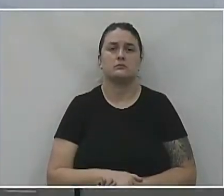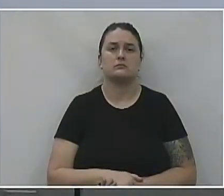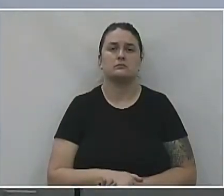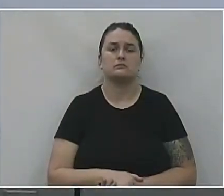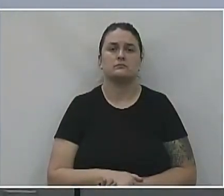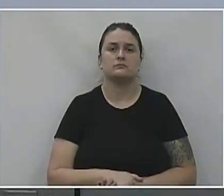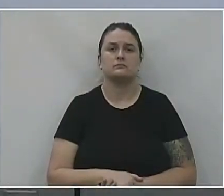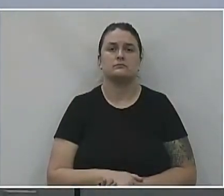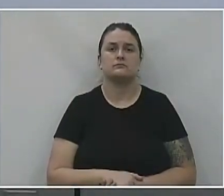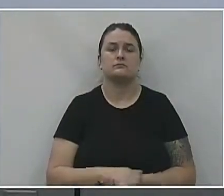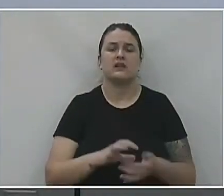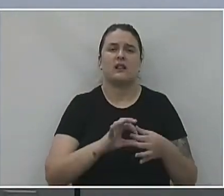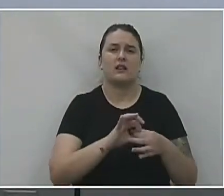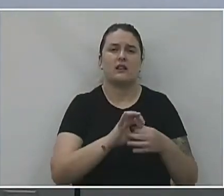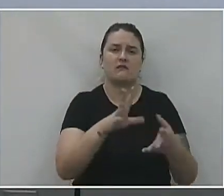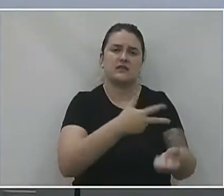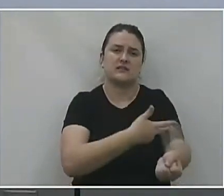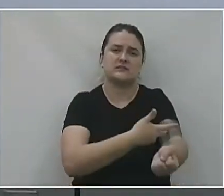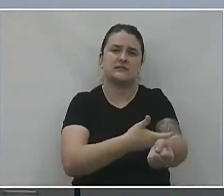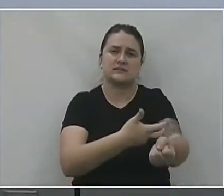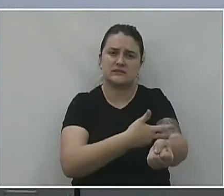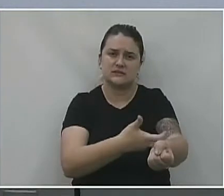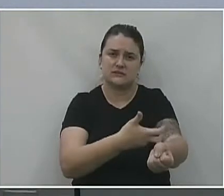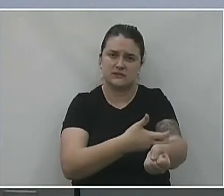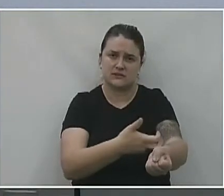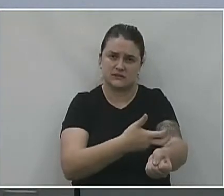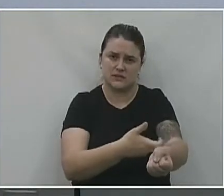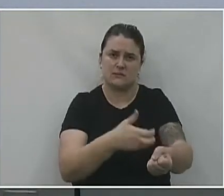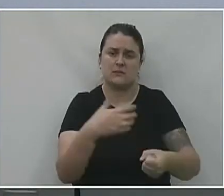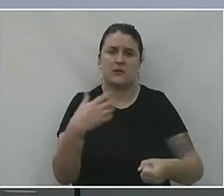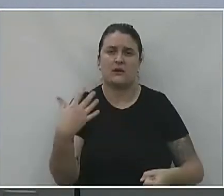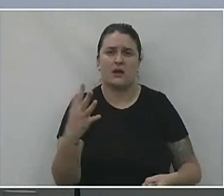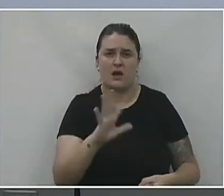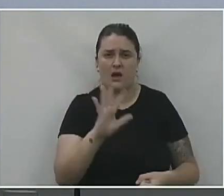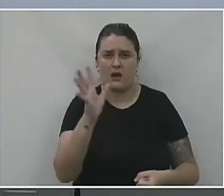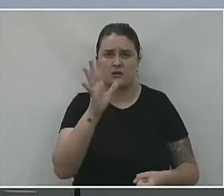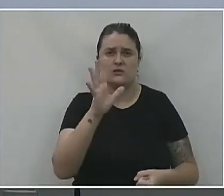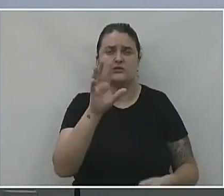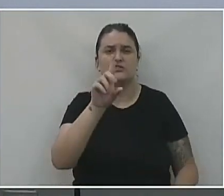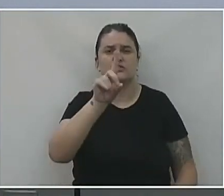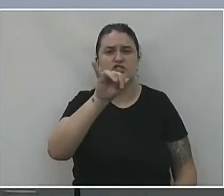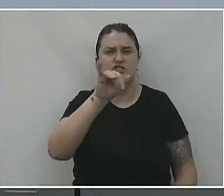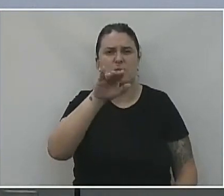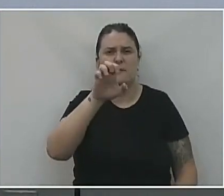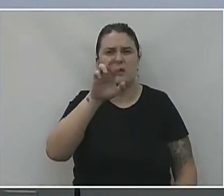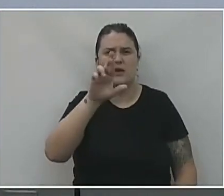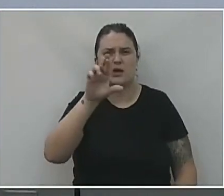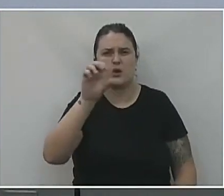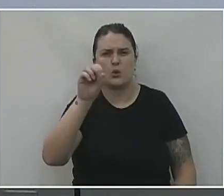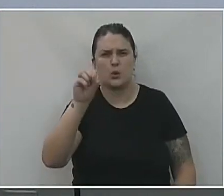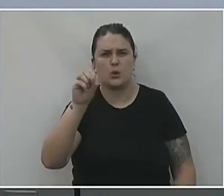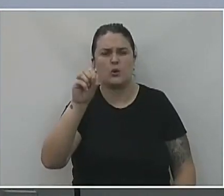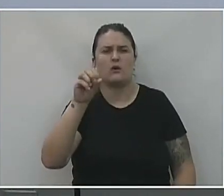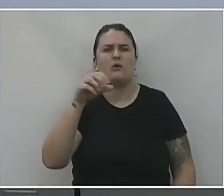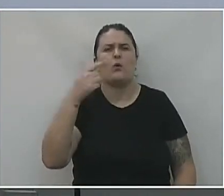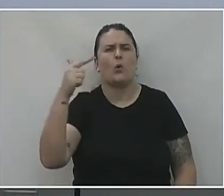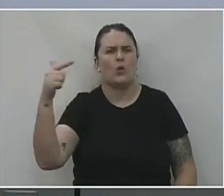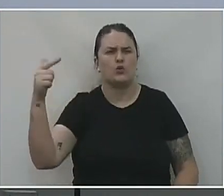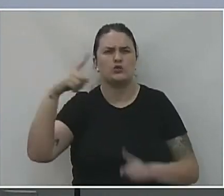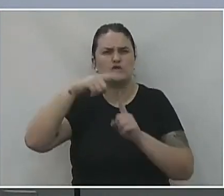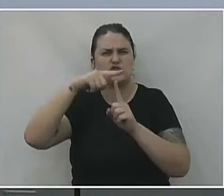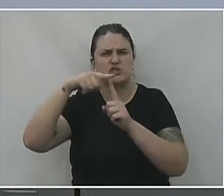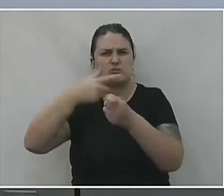liberação de exames laboratoriais de alto custo, como dedímero, ferritina, gasometria, entre outros,